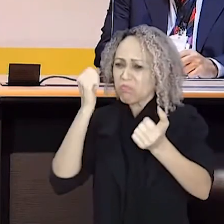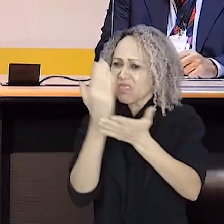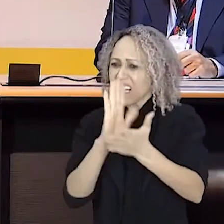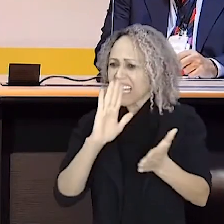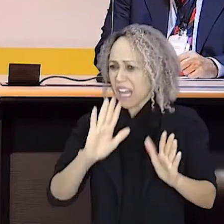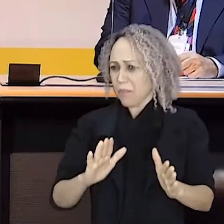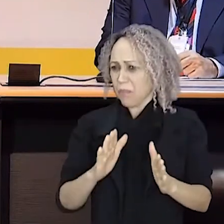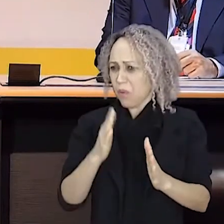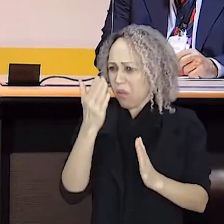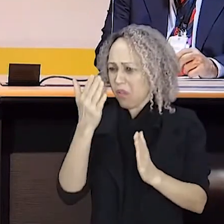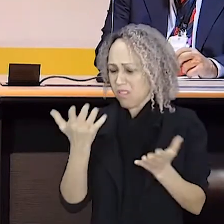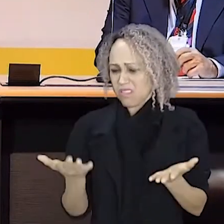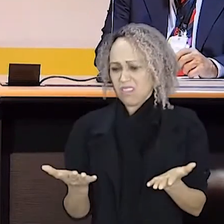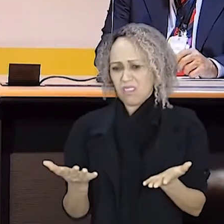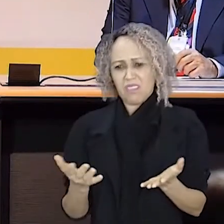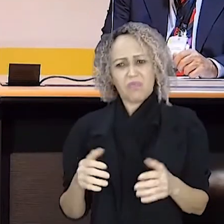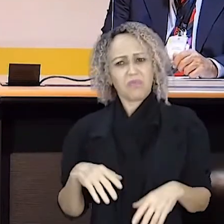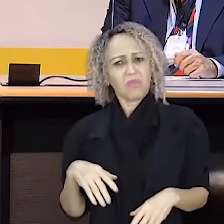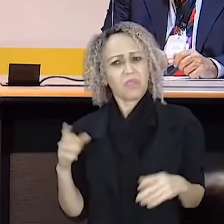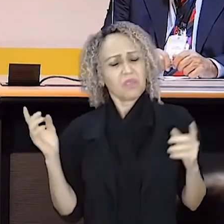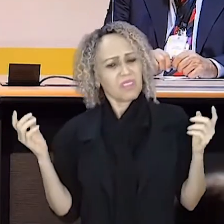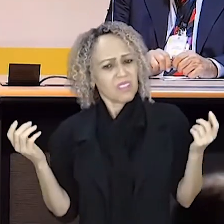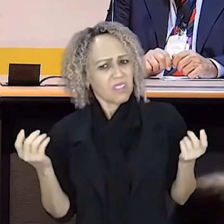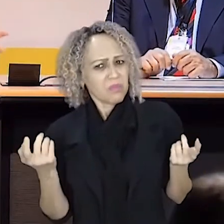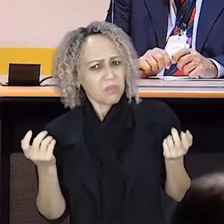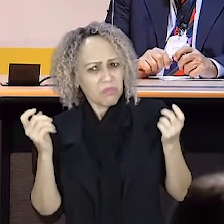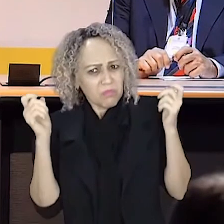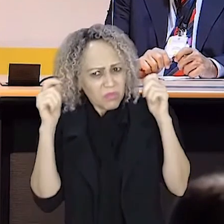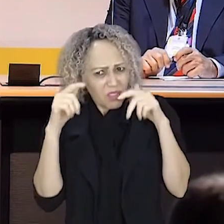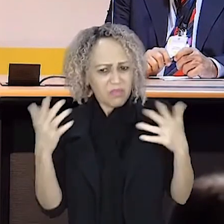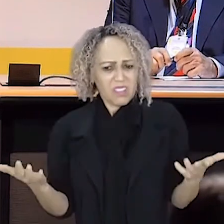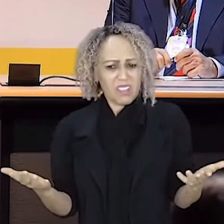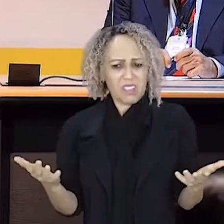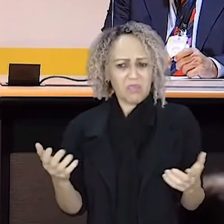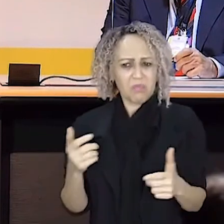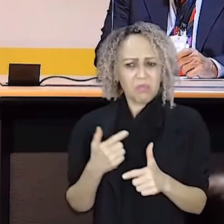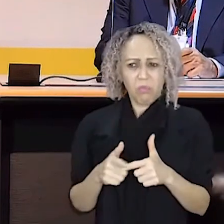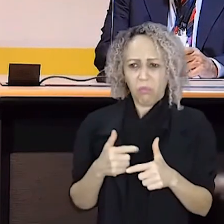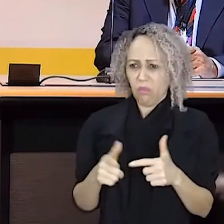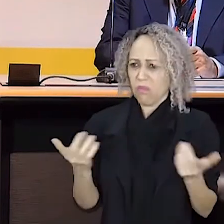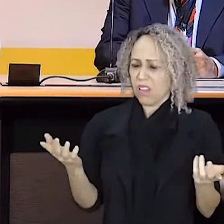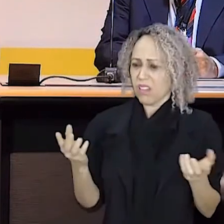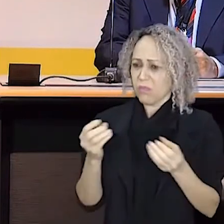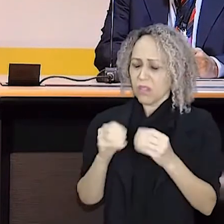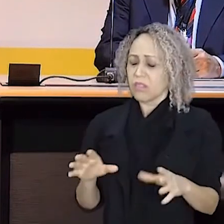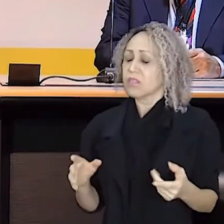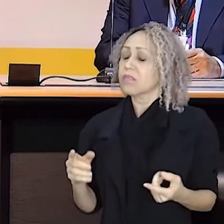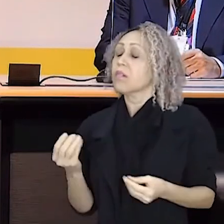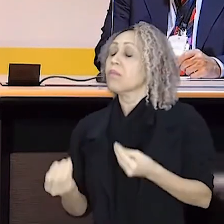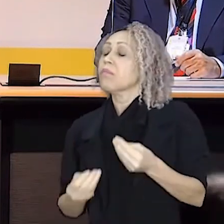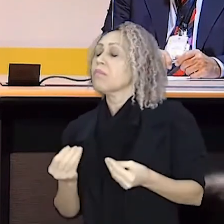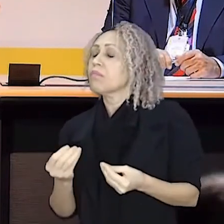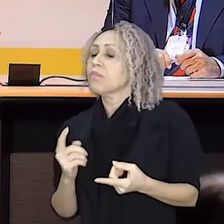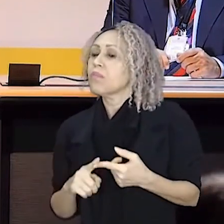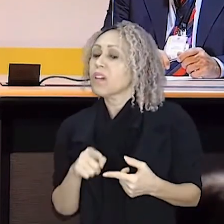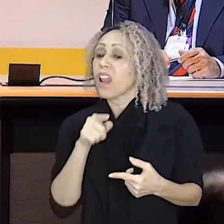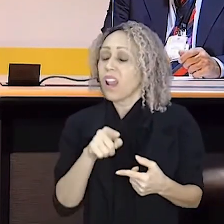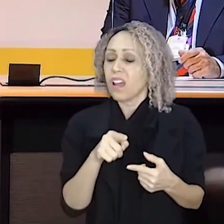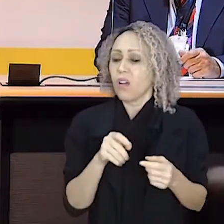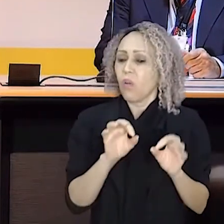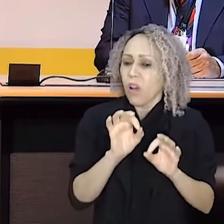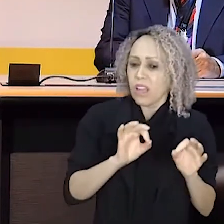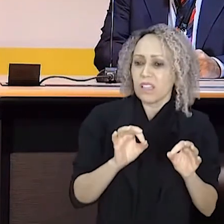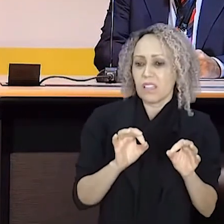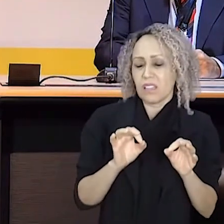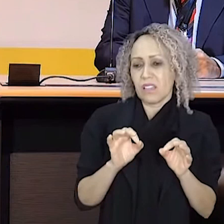Com isso a fazenda pode cuidar dos assuntos fazendários, da política de crédito, do investimento, da regulação da economia, da política